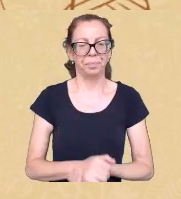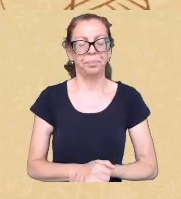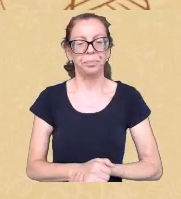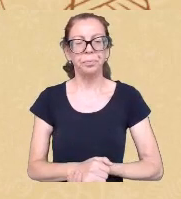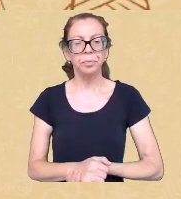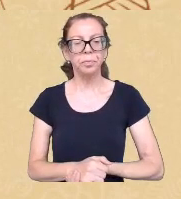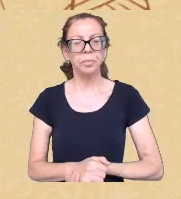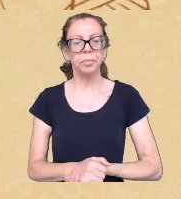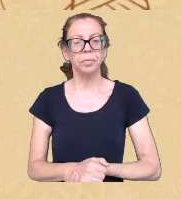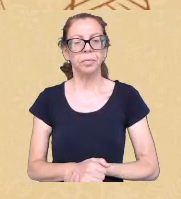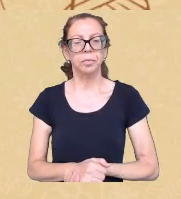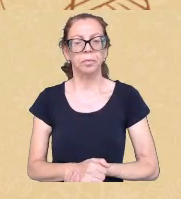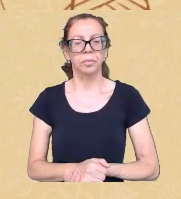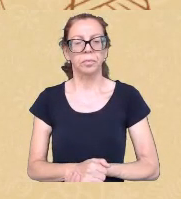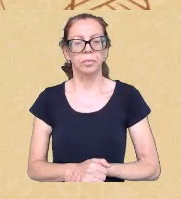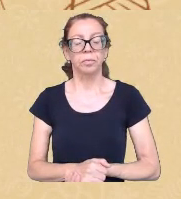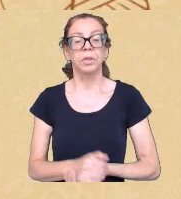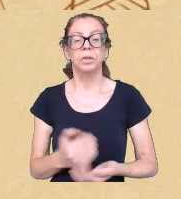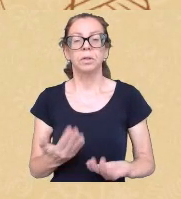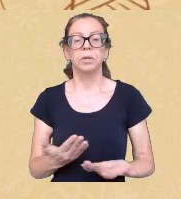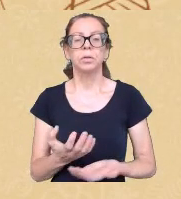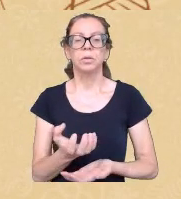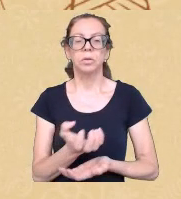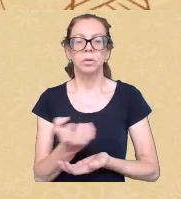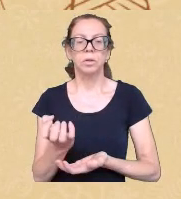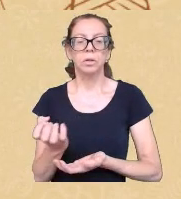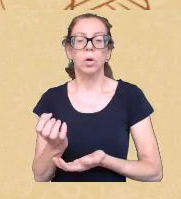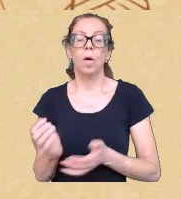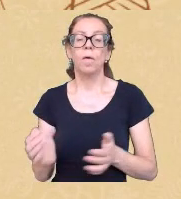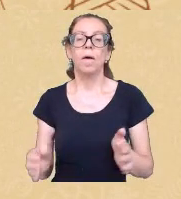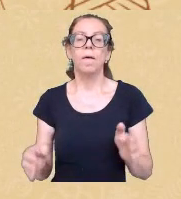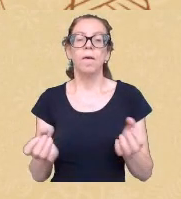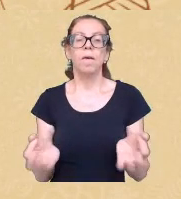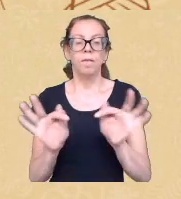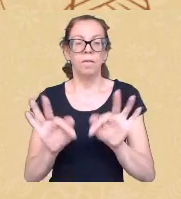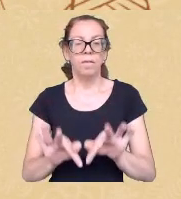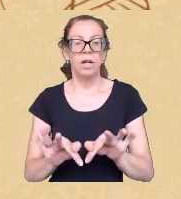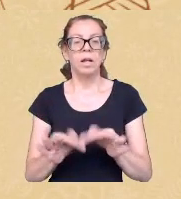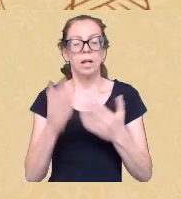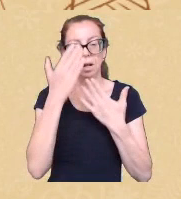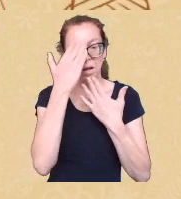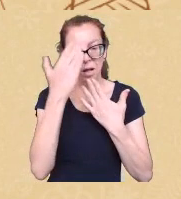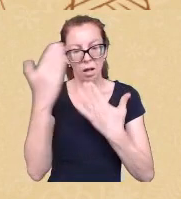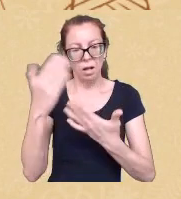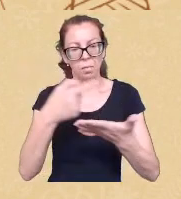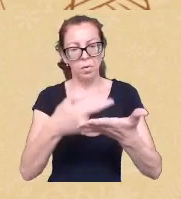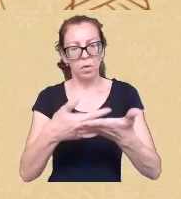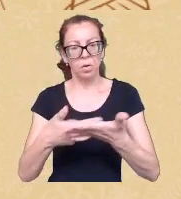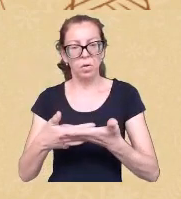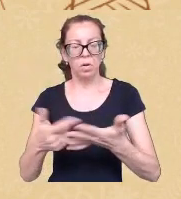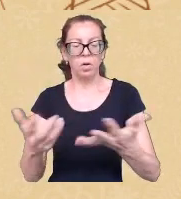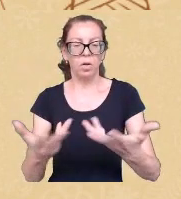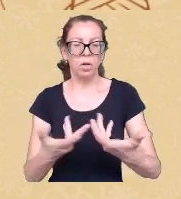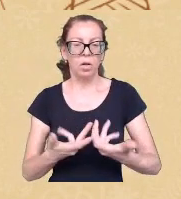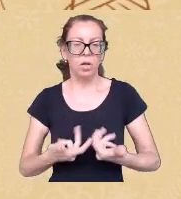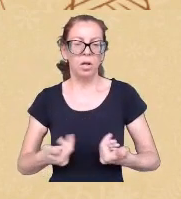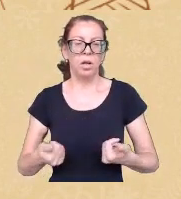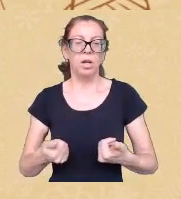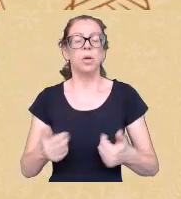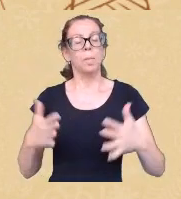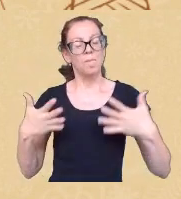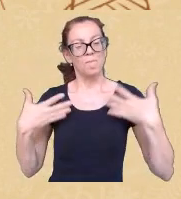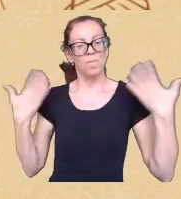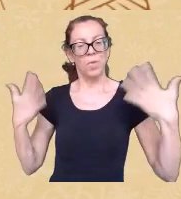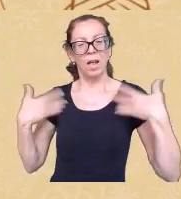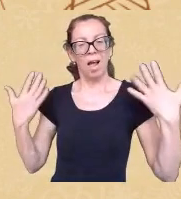então eu queria finalizar agradecendo pelo convite e dizer também da minha alegria né de